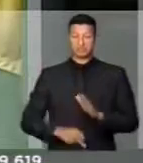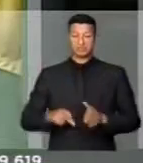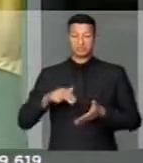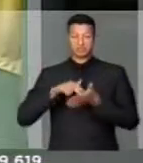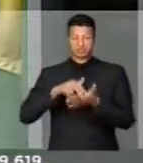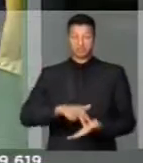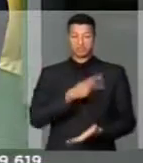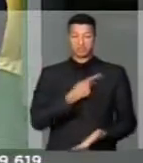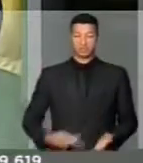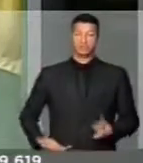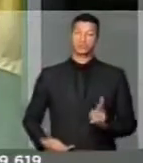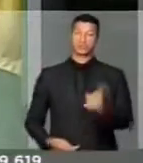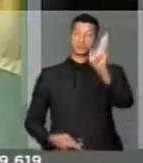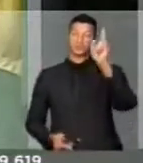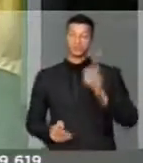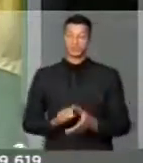continuar presidindo o país.